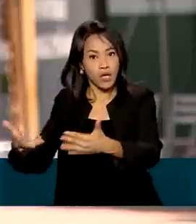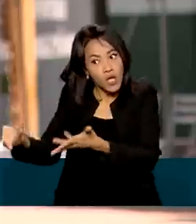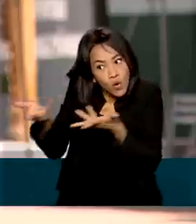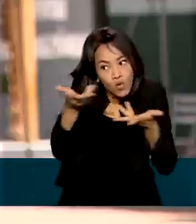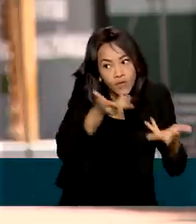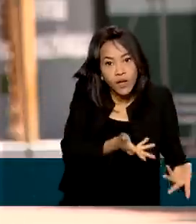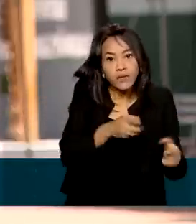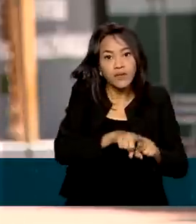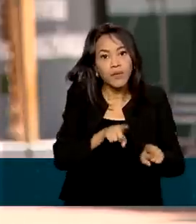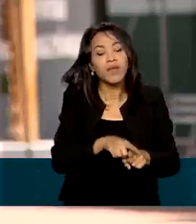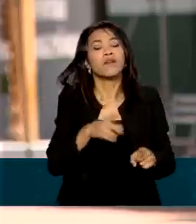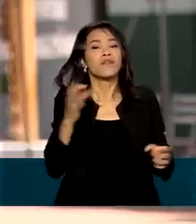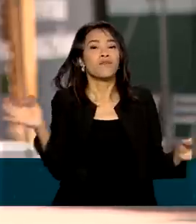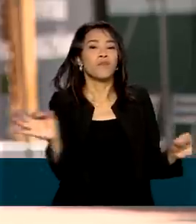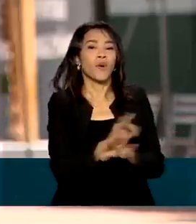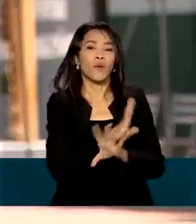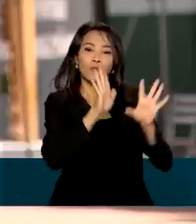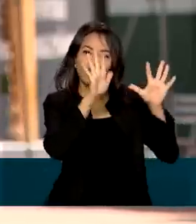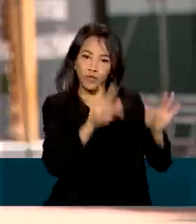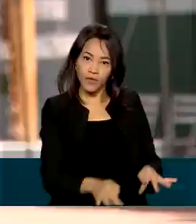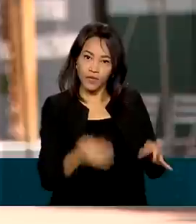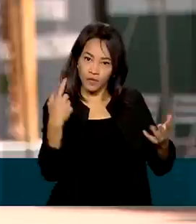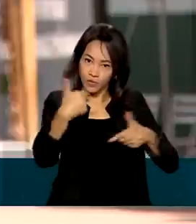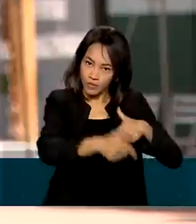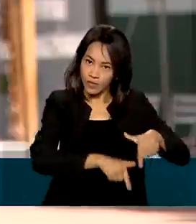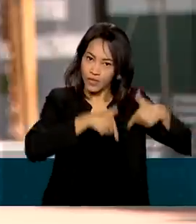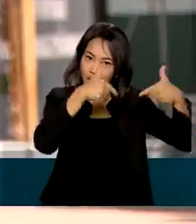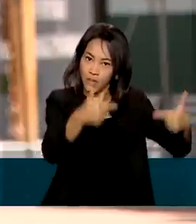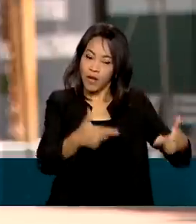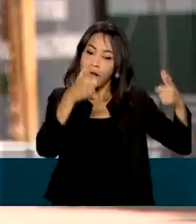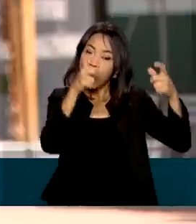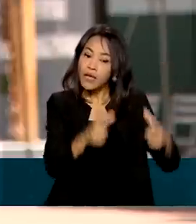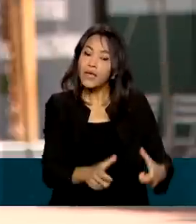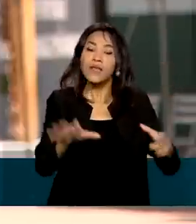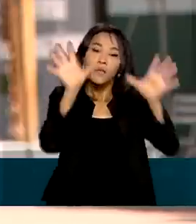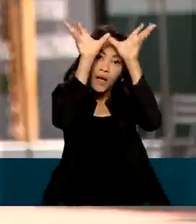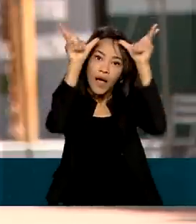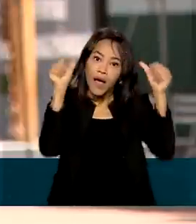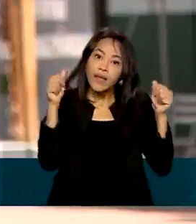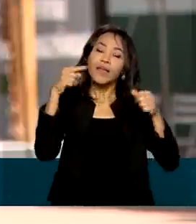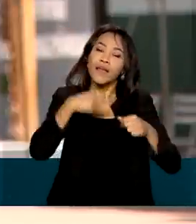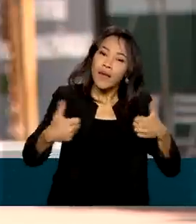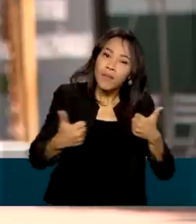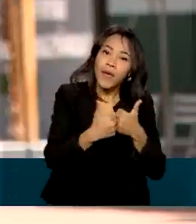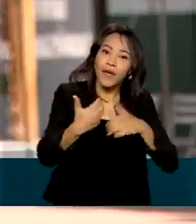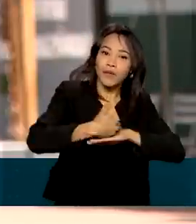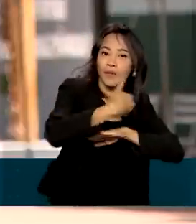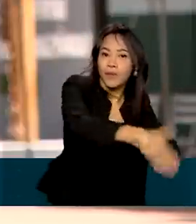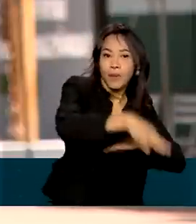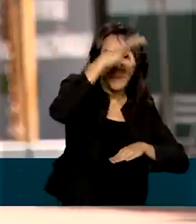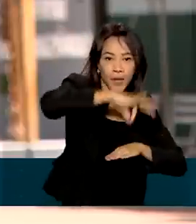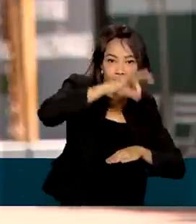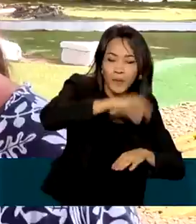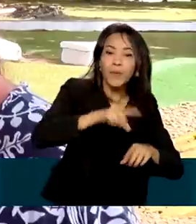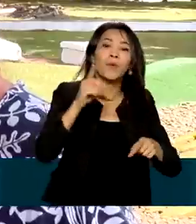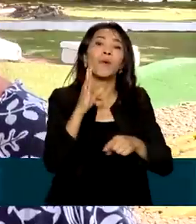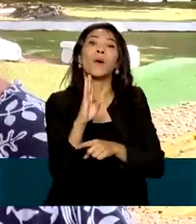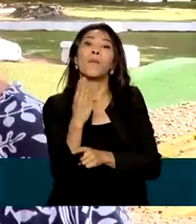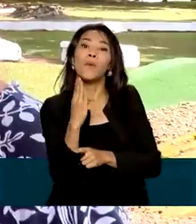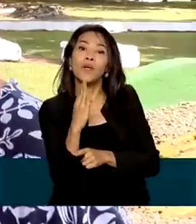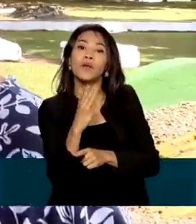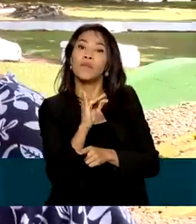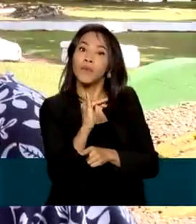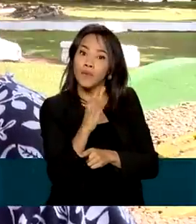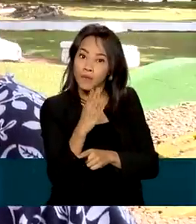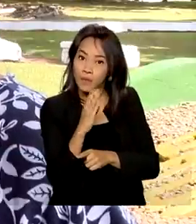terminou sua missão aqui em Assis, Brasil, no Acre, na divisa entre Brasil, Peru e Bolívia. O fica